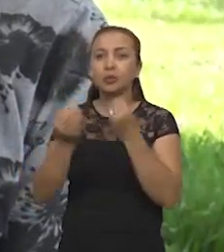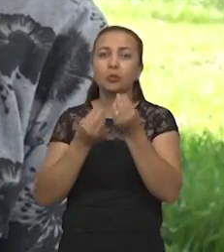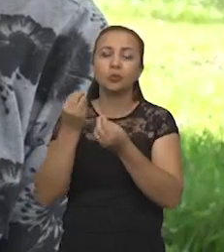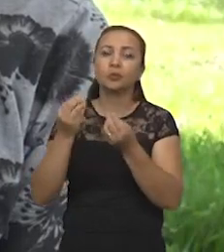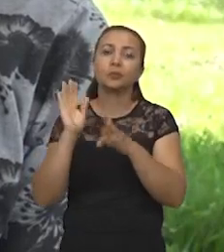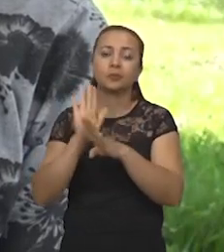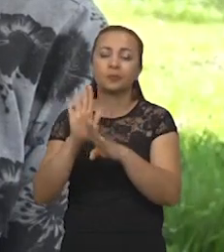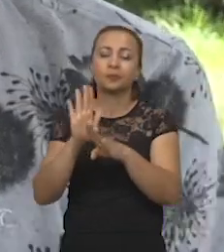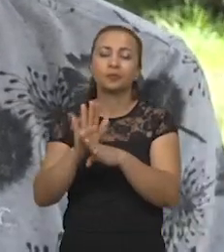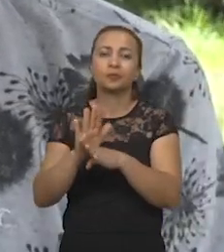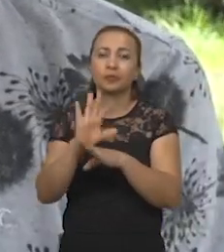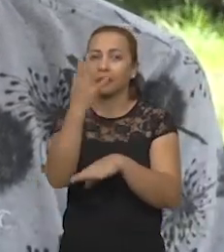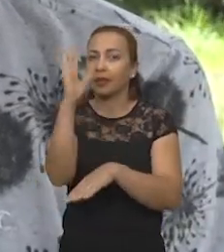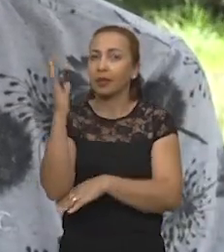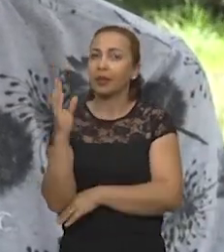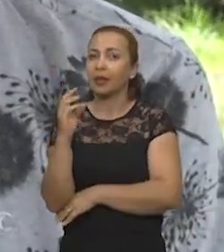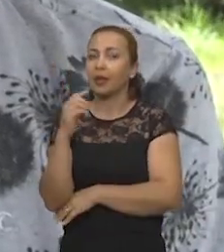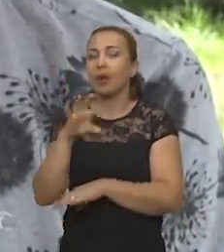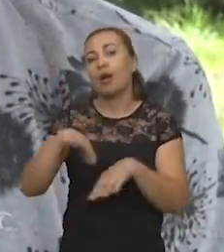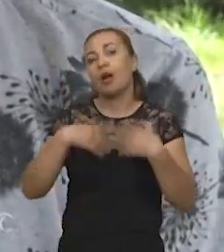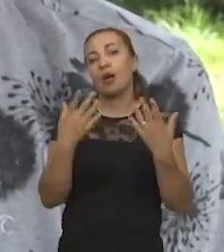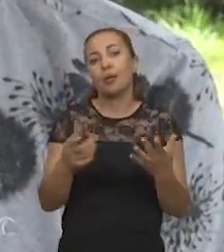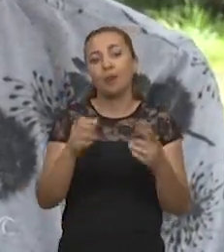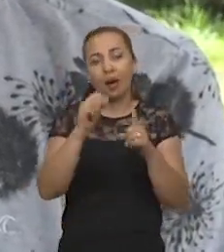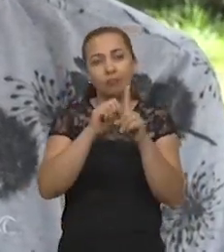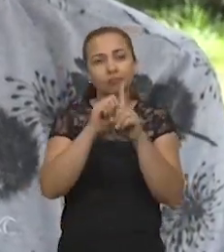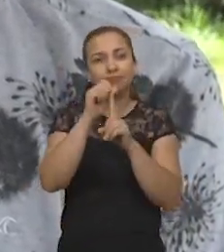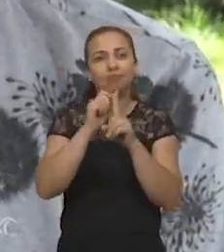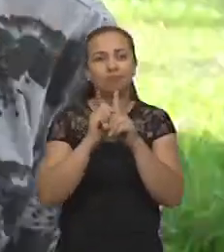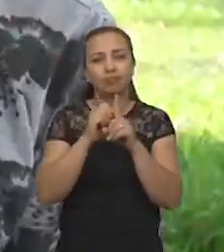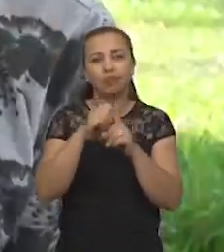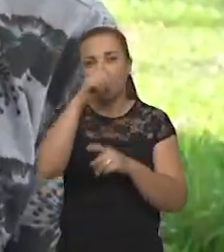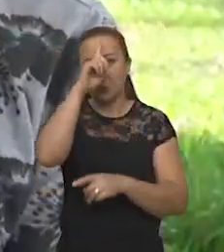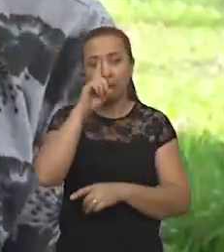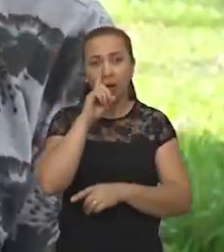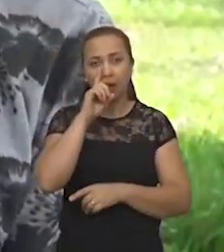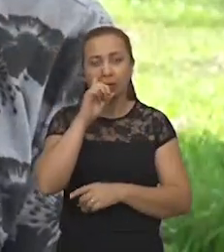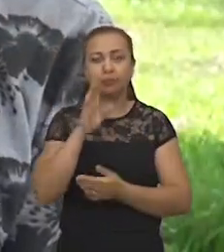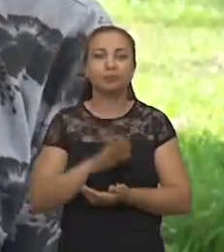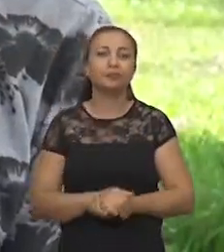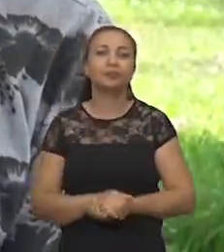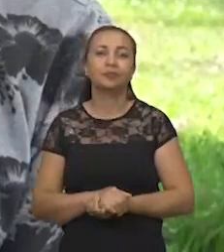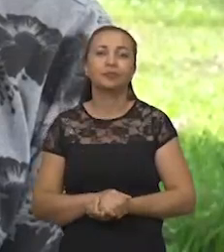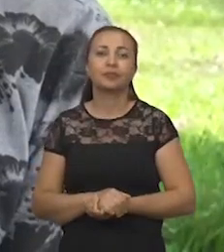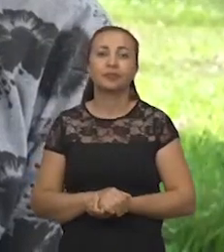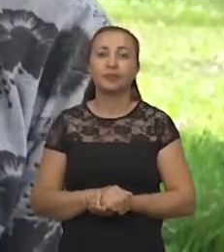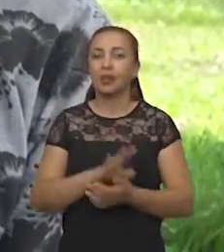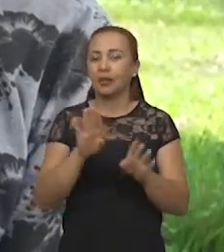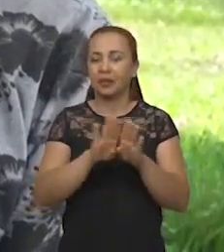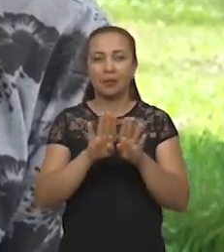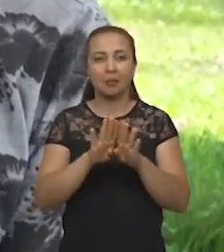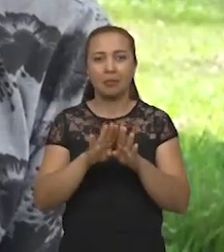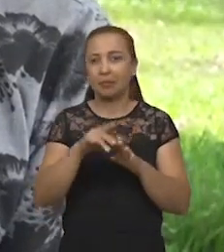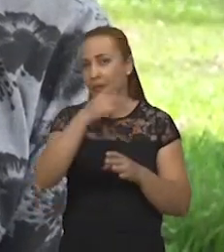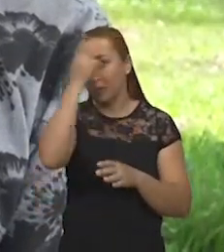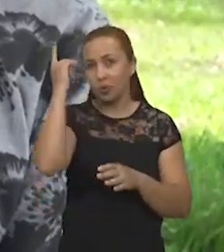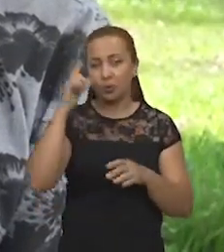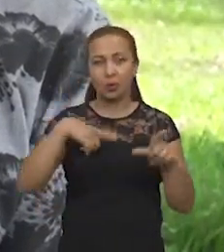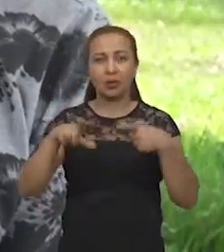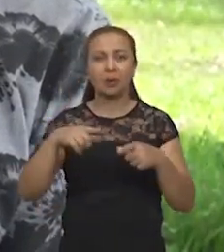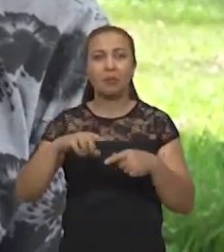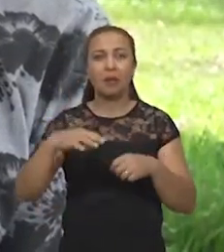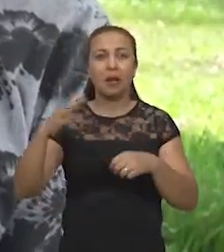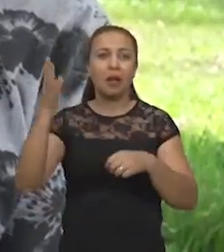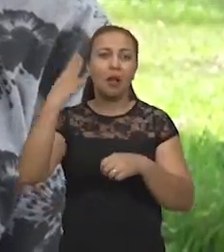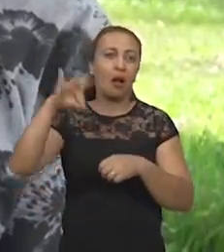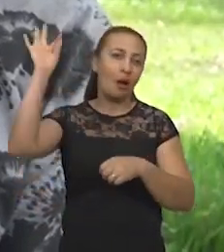saber, consequentemente, que planta é e qual o grau de toxicidade. Da mesma forma, um apicultor, ele pode